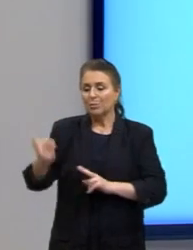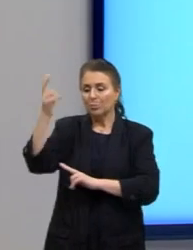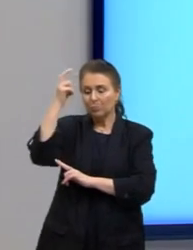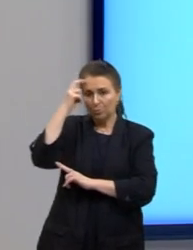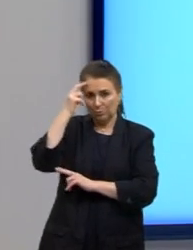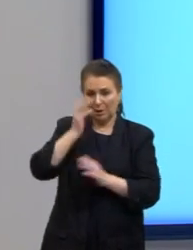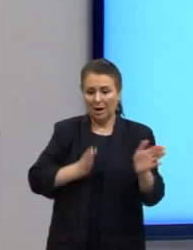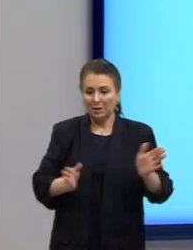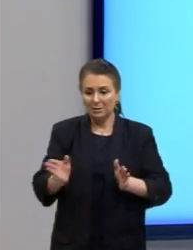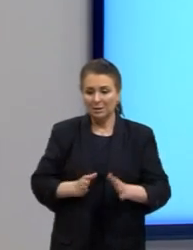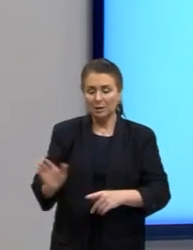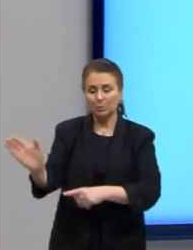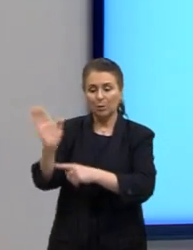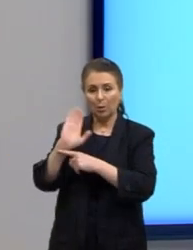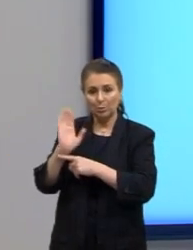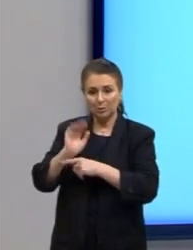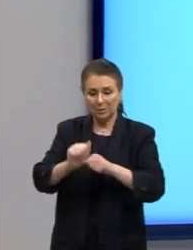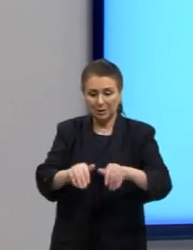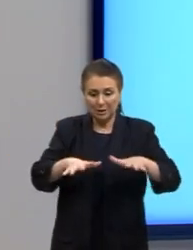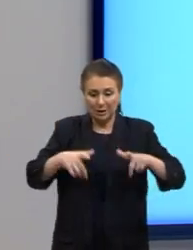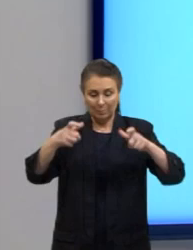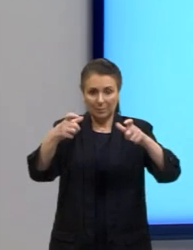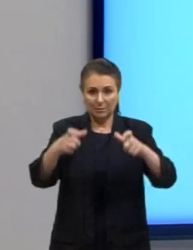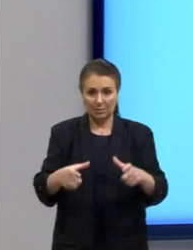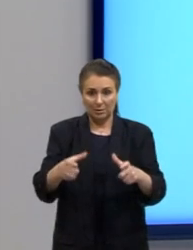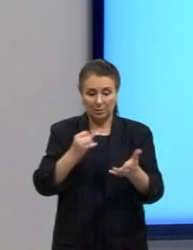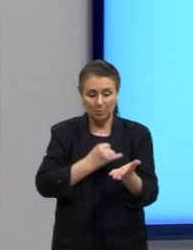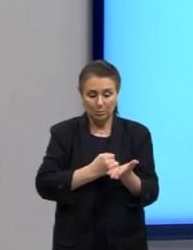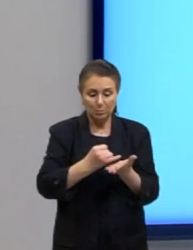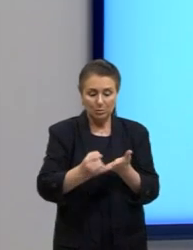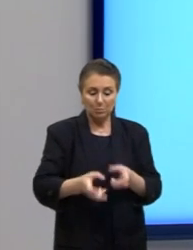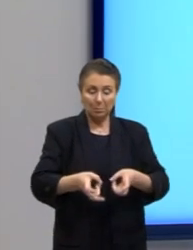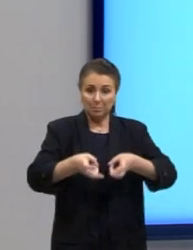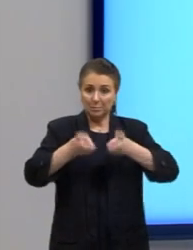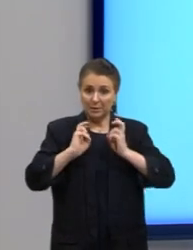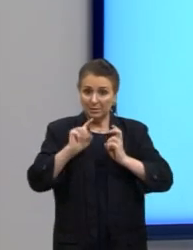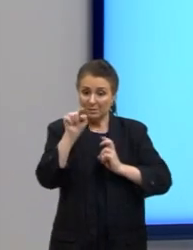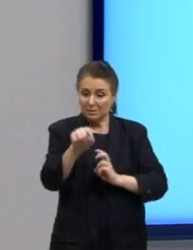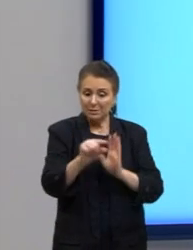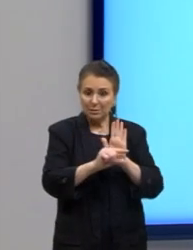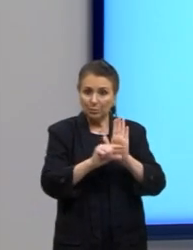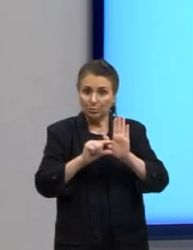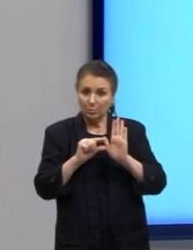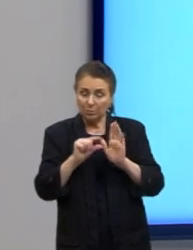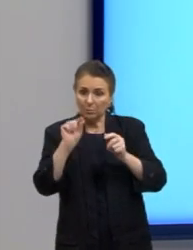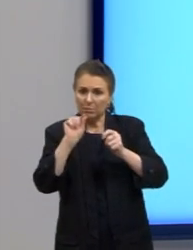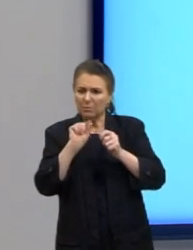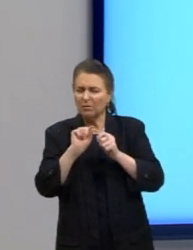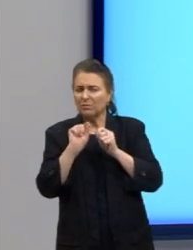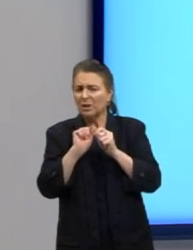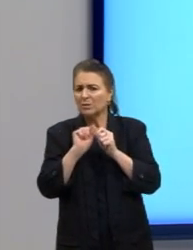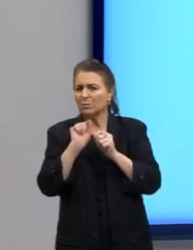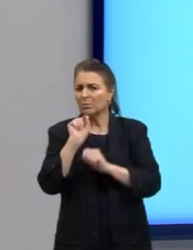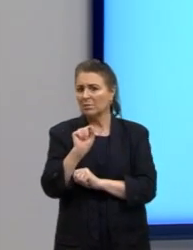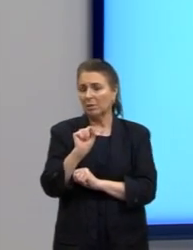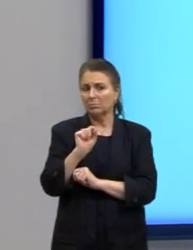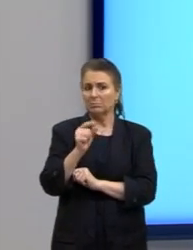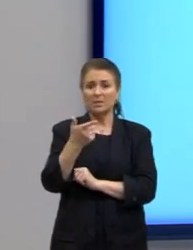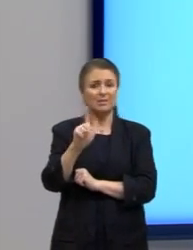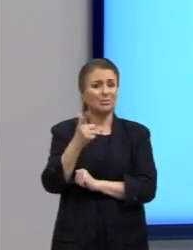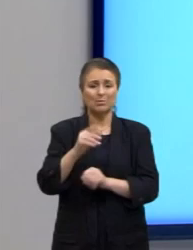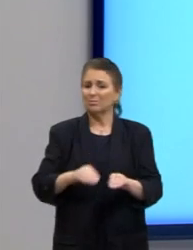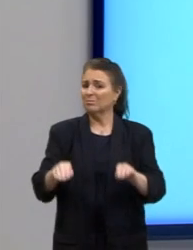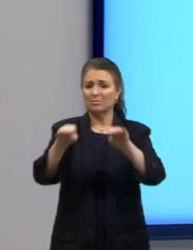então de início a gente já percebe que esse autor ele fala que existe desigualdade